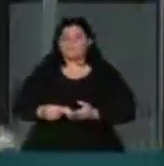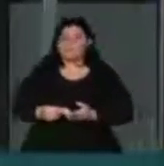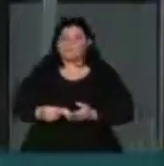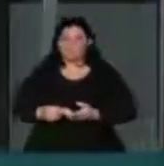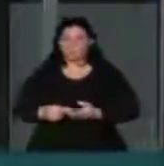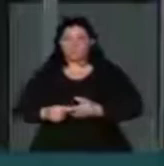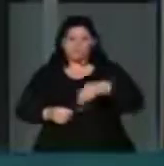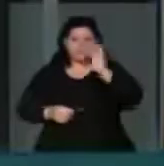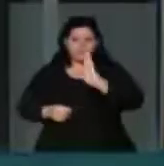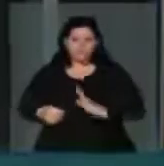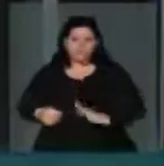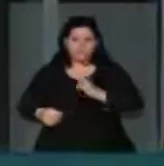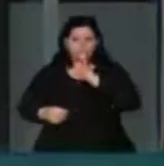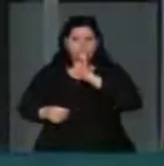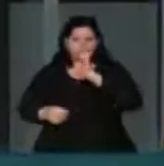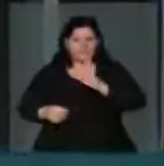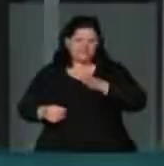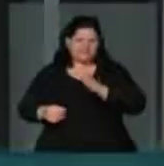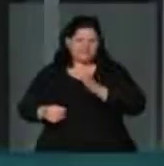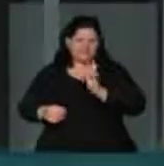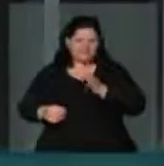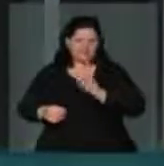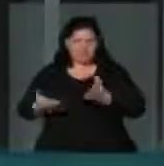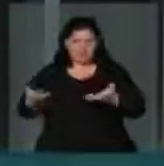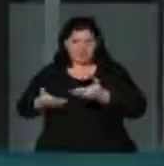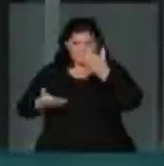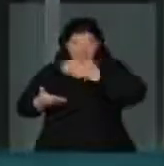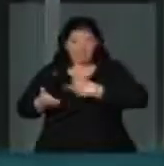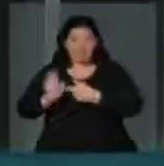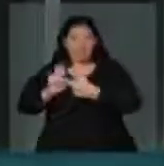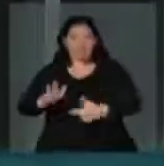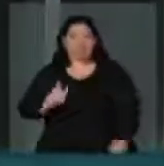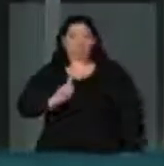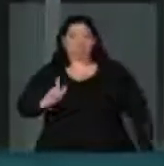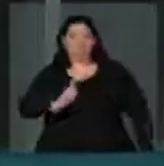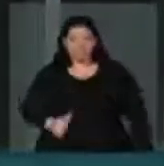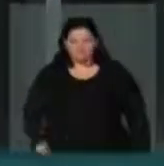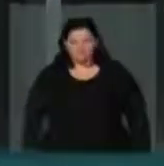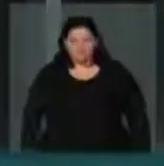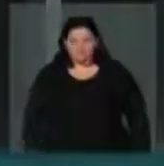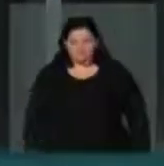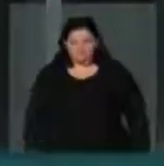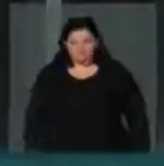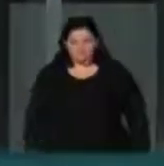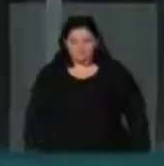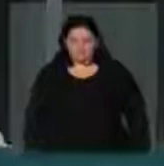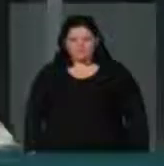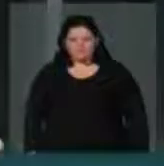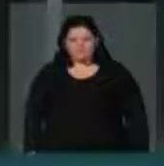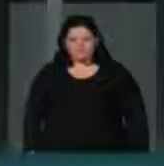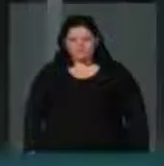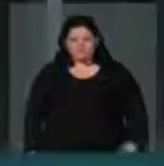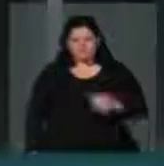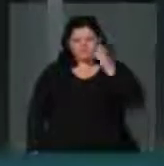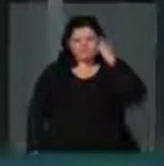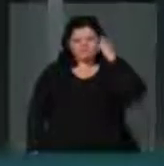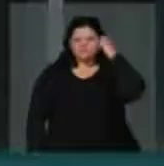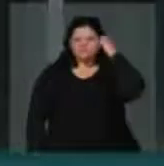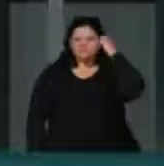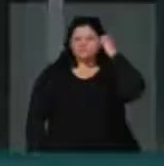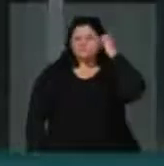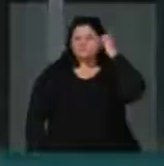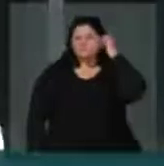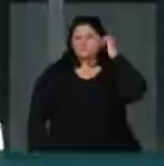aquilo que o Brasil todo sabia, começa a ser estampado em manchetes de jornal. E aí, a ligação entre o Sr. Lula,